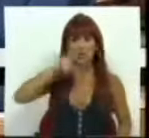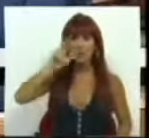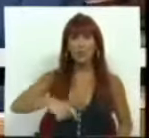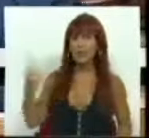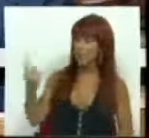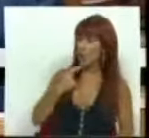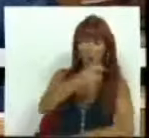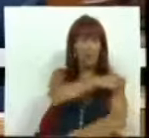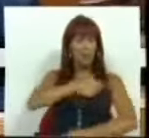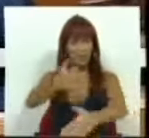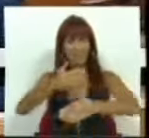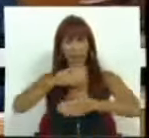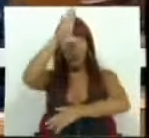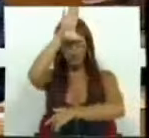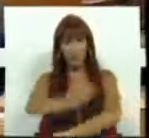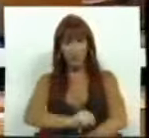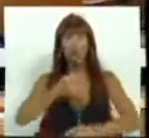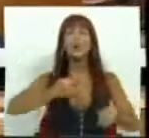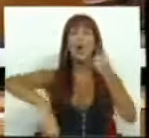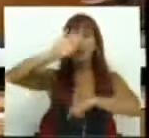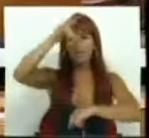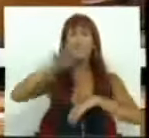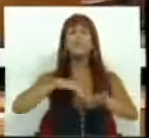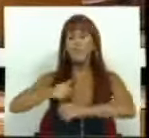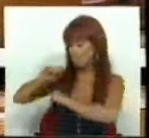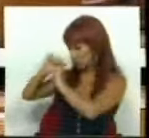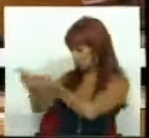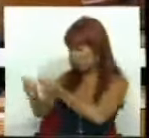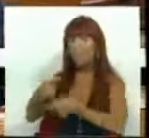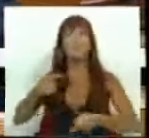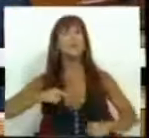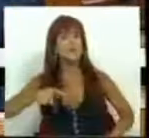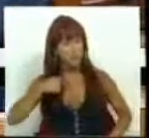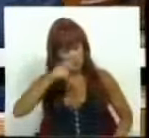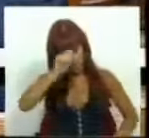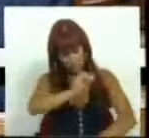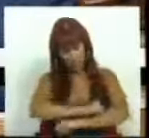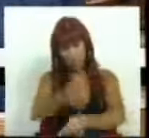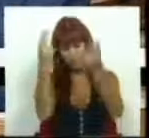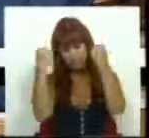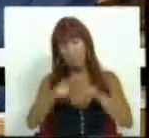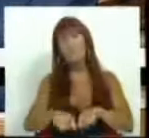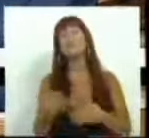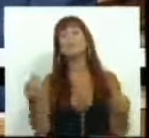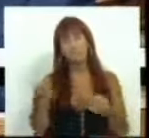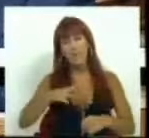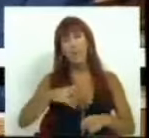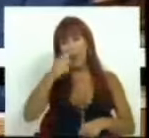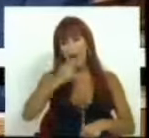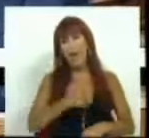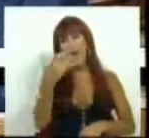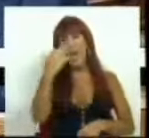nos mandataram para governar. Sabemos o que fizemos bem e temos a humildade de reconhecer os erros que cometemos